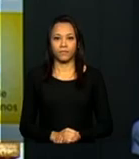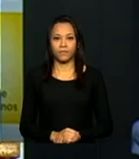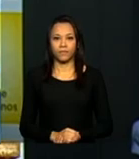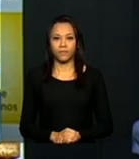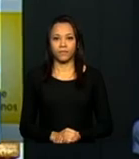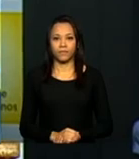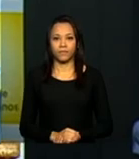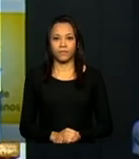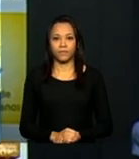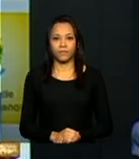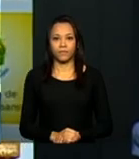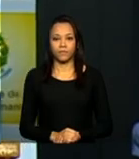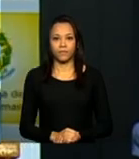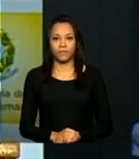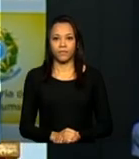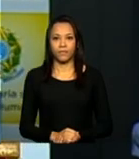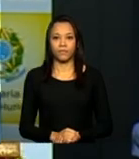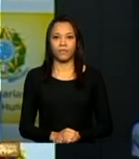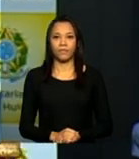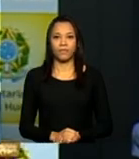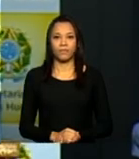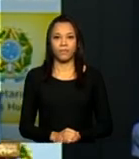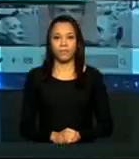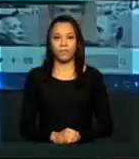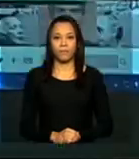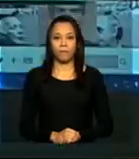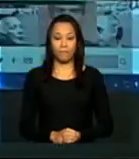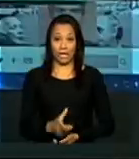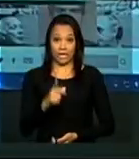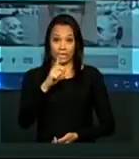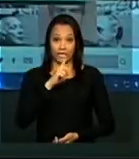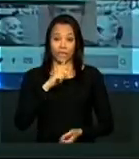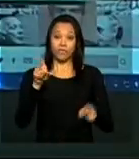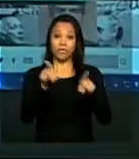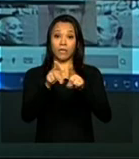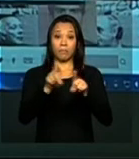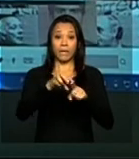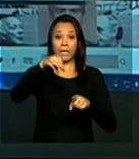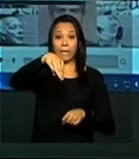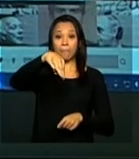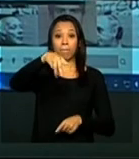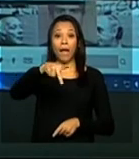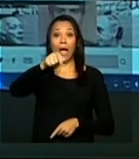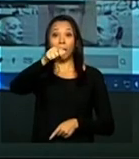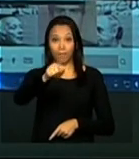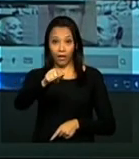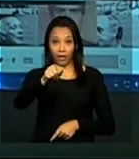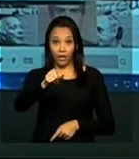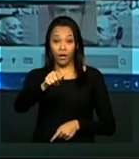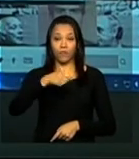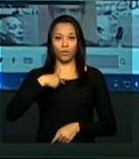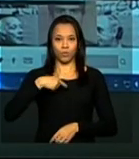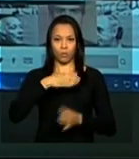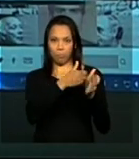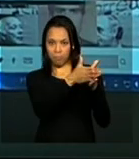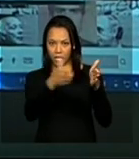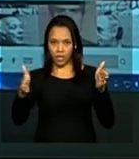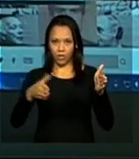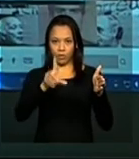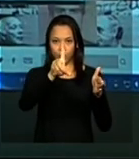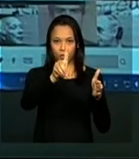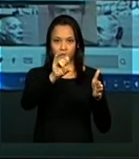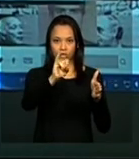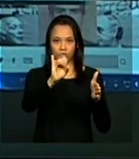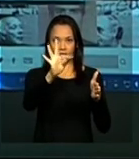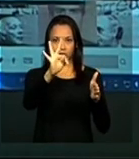Volta aí. Aí a gente tem o Mapas da Ditadura, que foi uma ideia